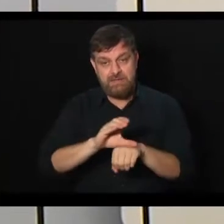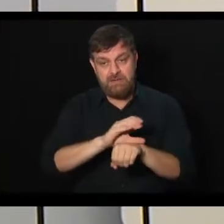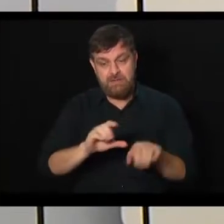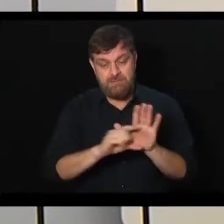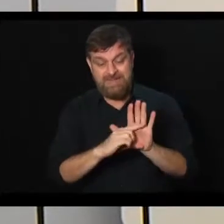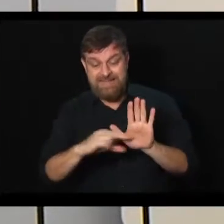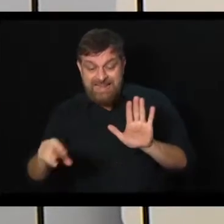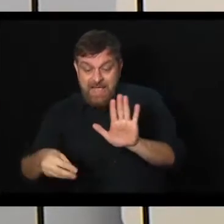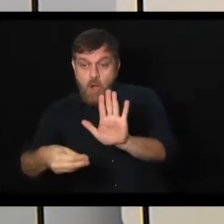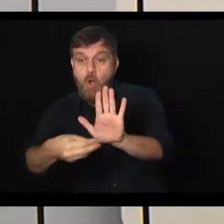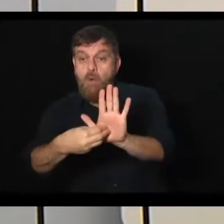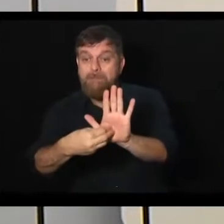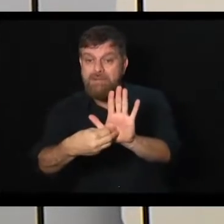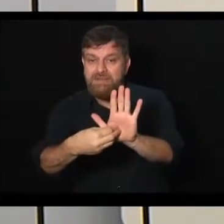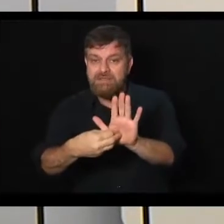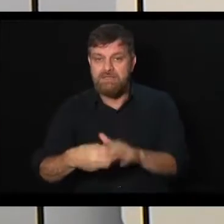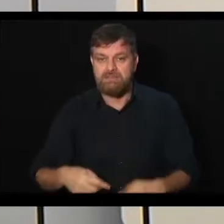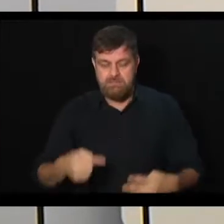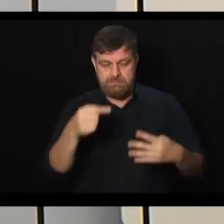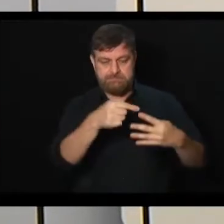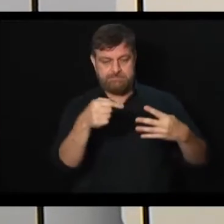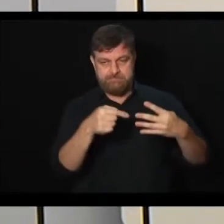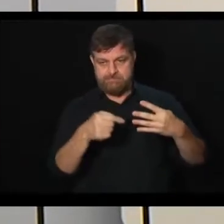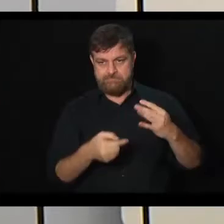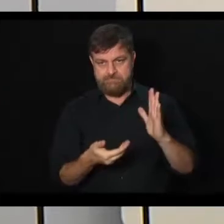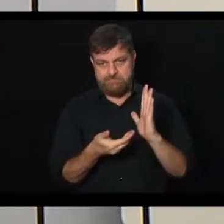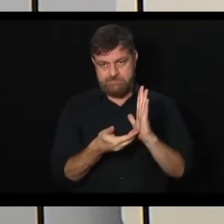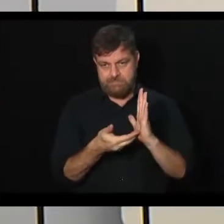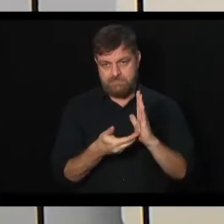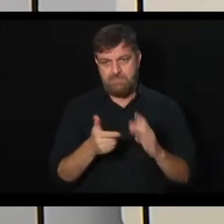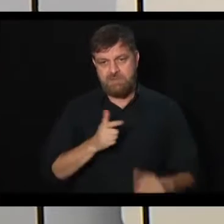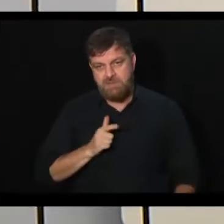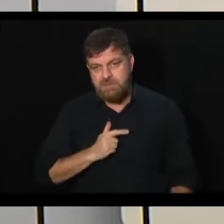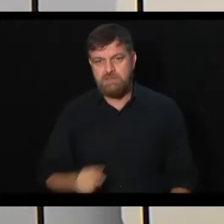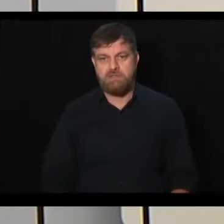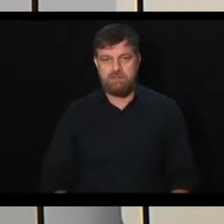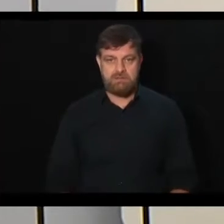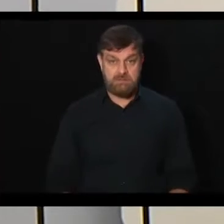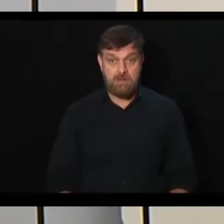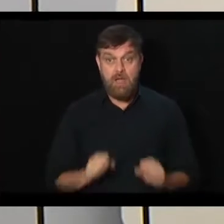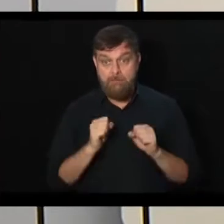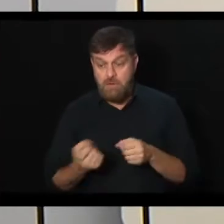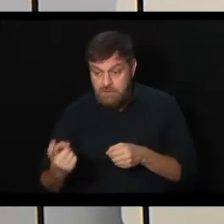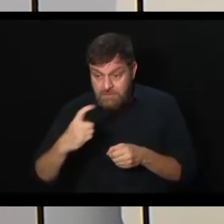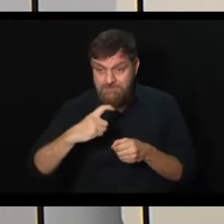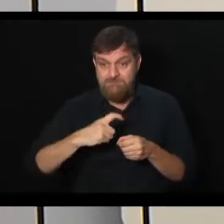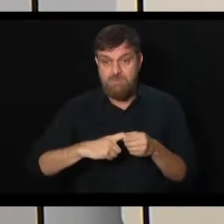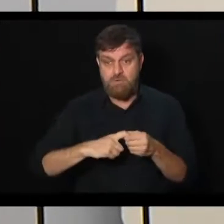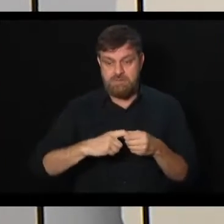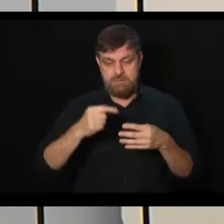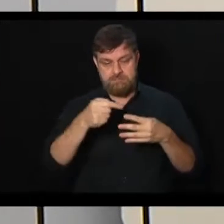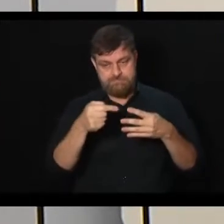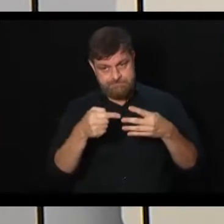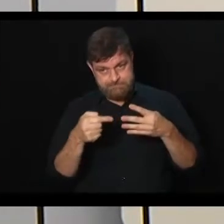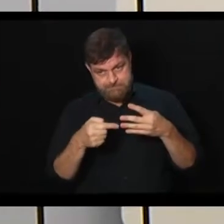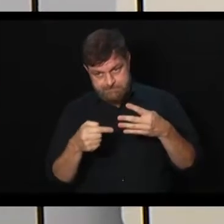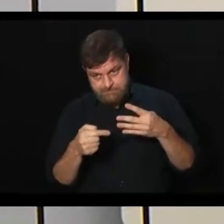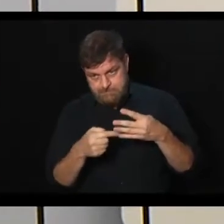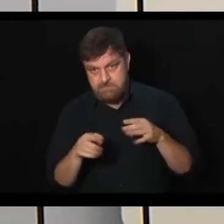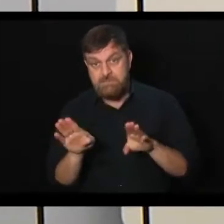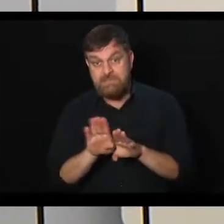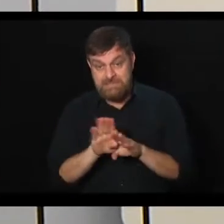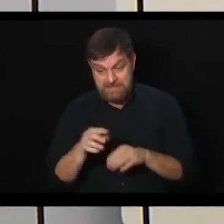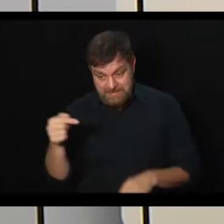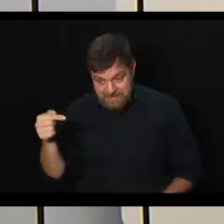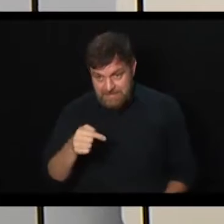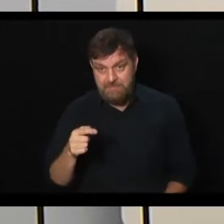Então, os pontos que foram derrotados na Câmara, como capitalização, podem voltar, reforma de estados e municípios, podem